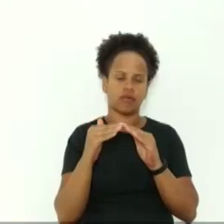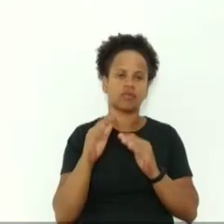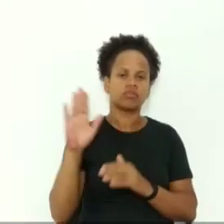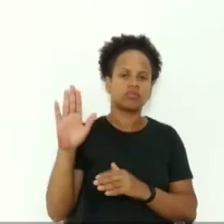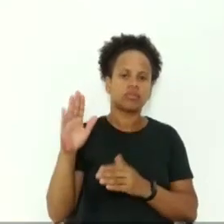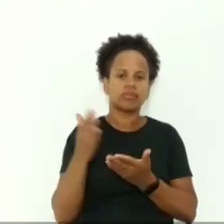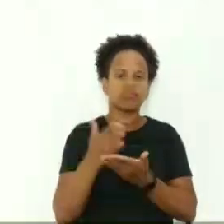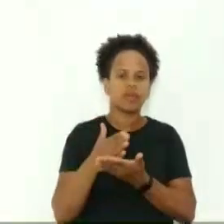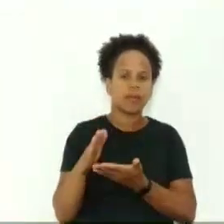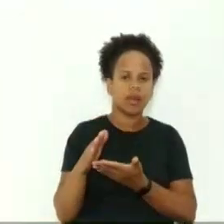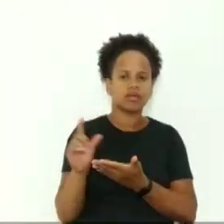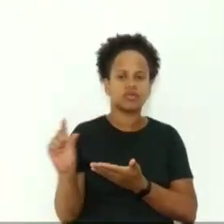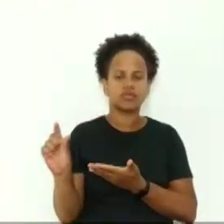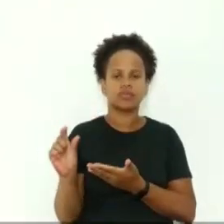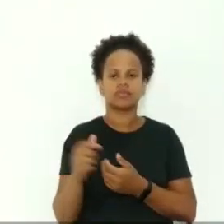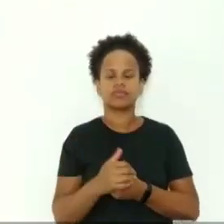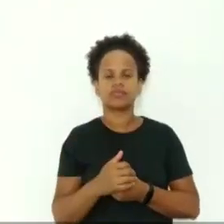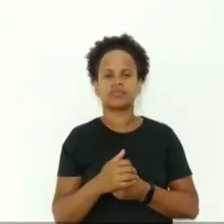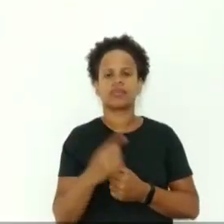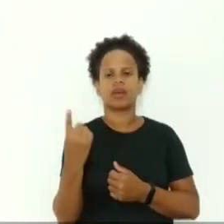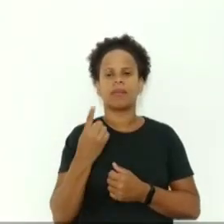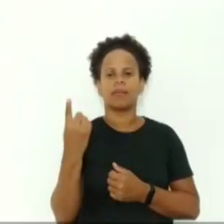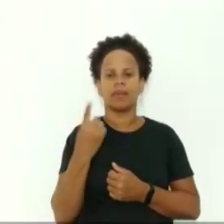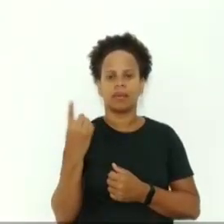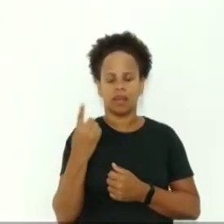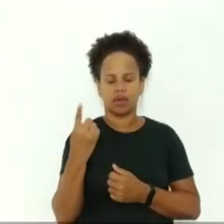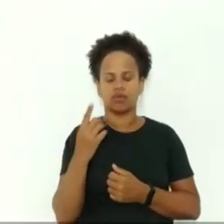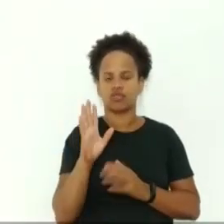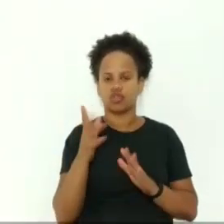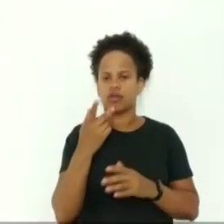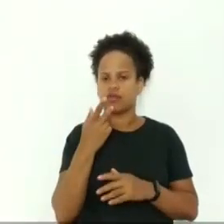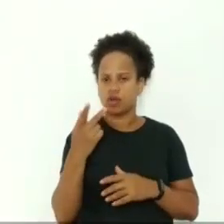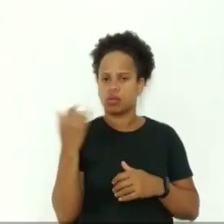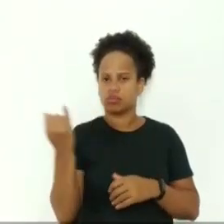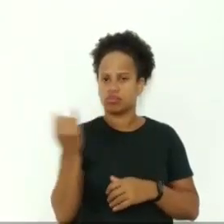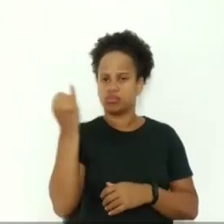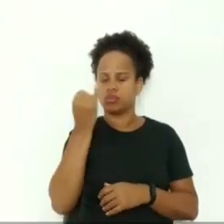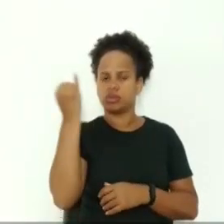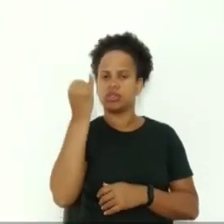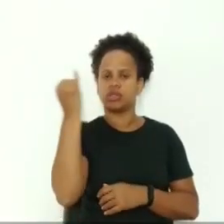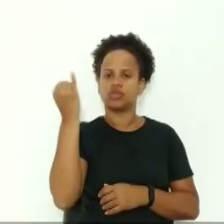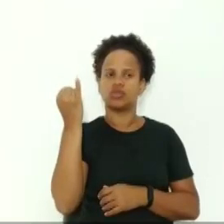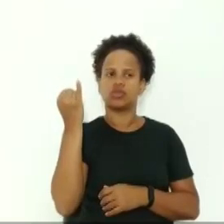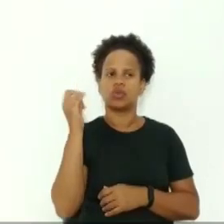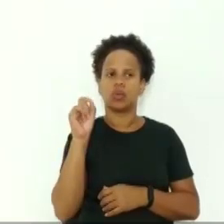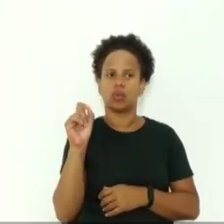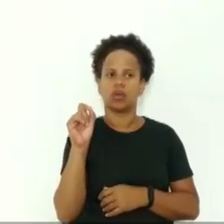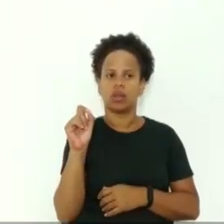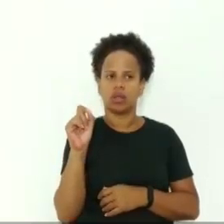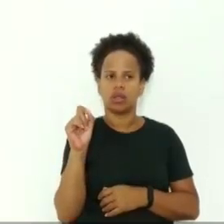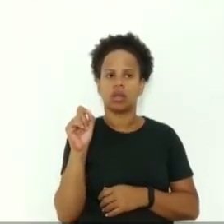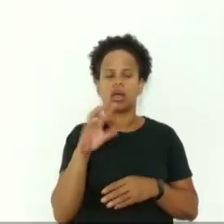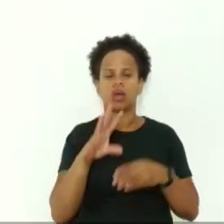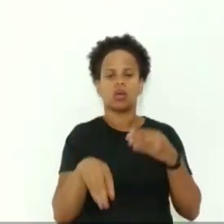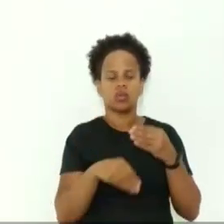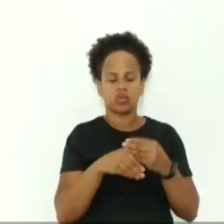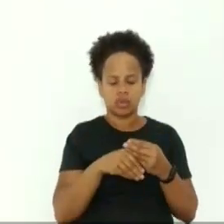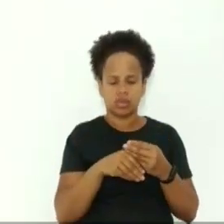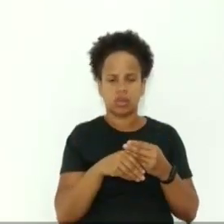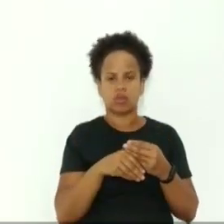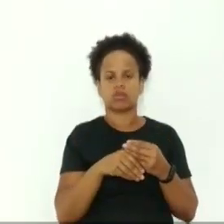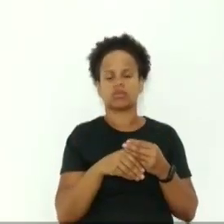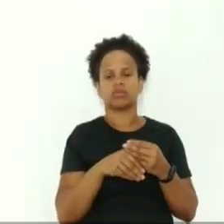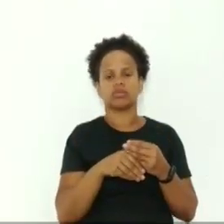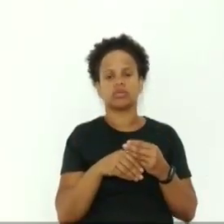Primeiramente, além de tudo que foi colocado a importância da inclusão desses casos das